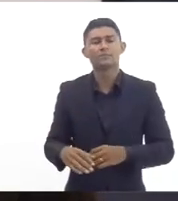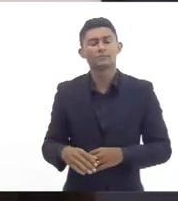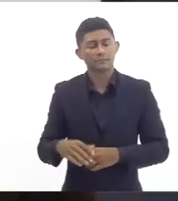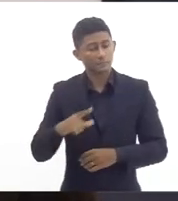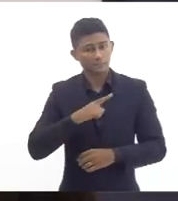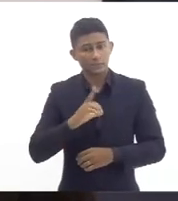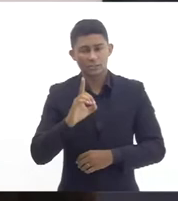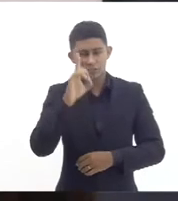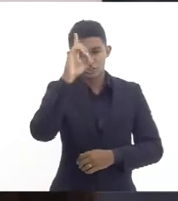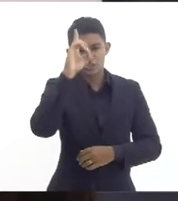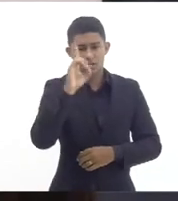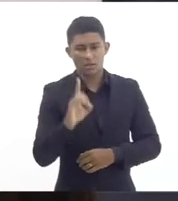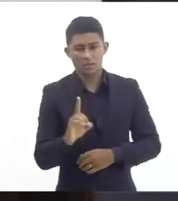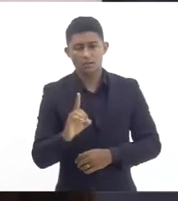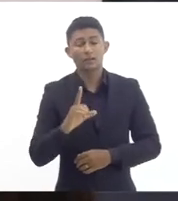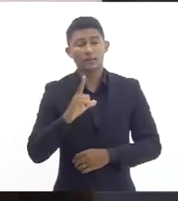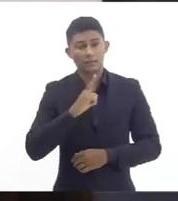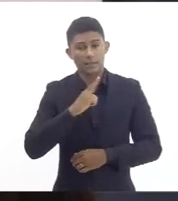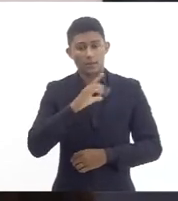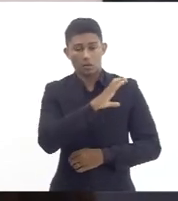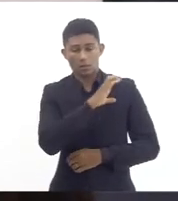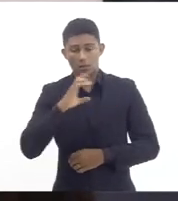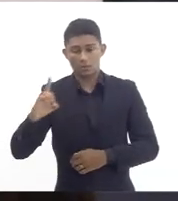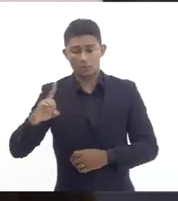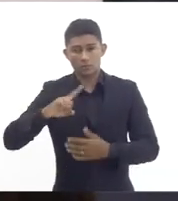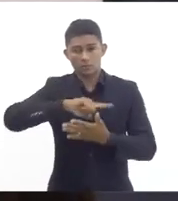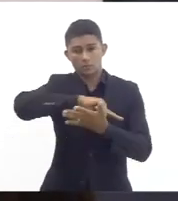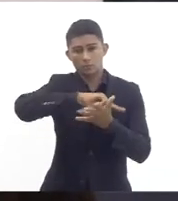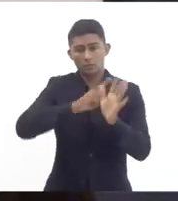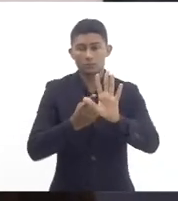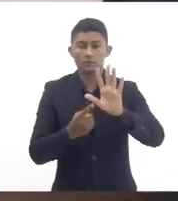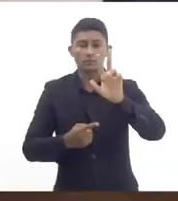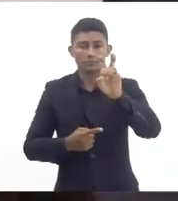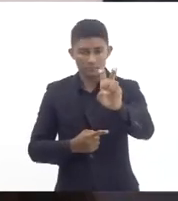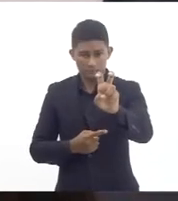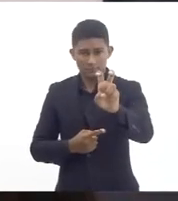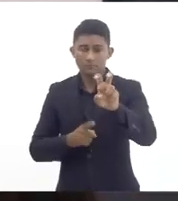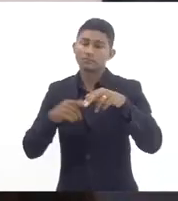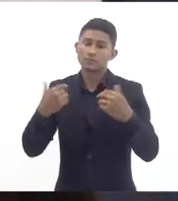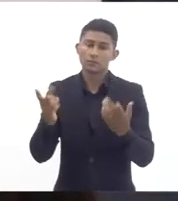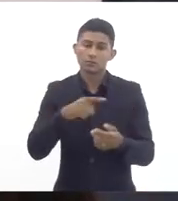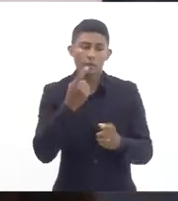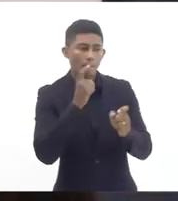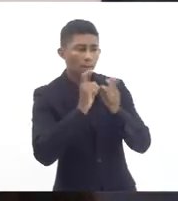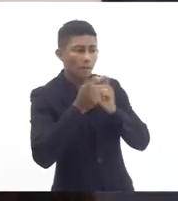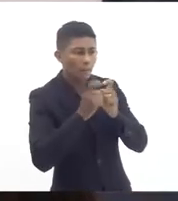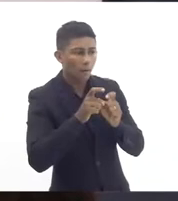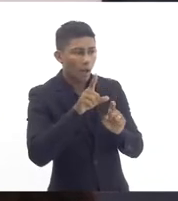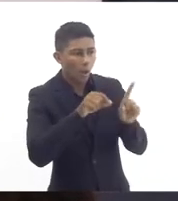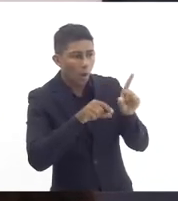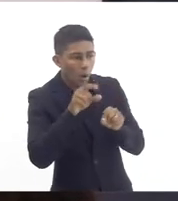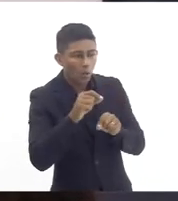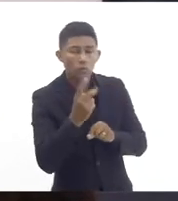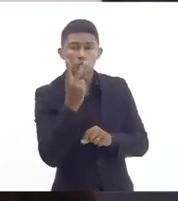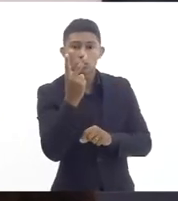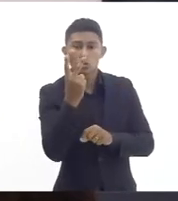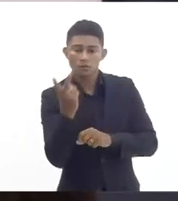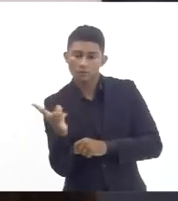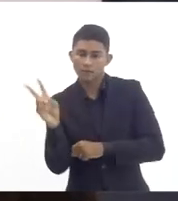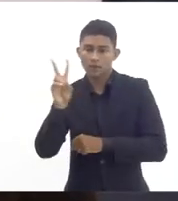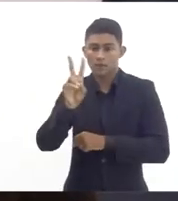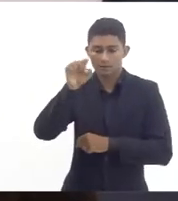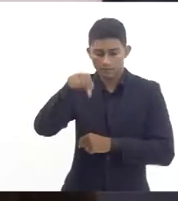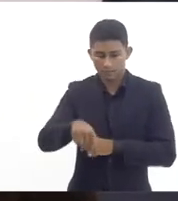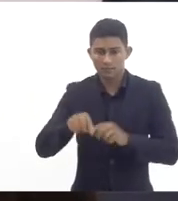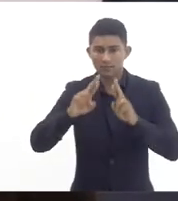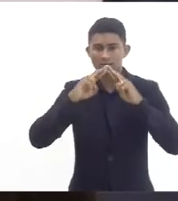composta de cinco coordenadores então nós selecionamos dois para estar aqui hoje contribuindo nessa audiência